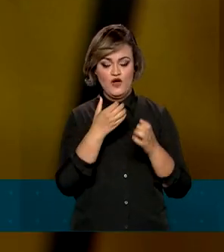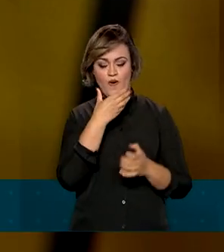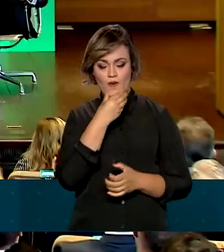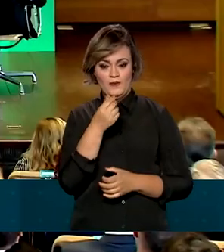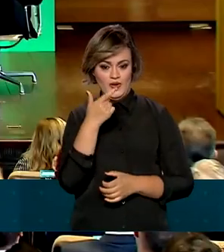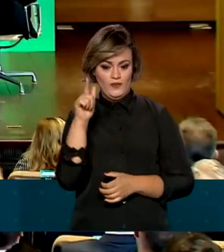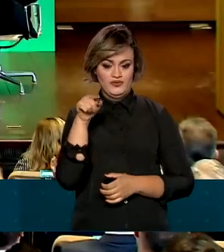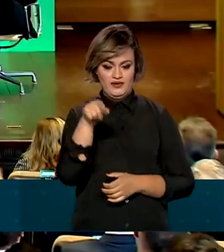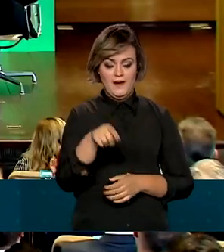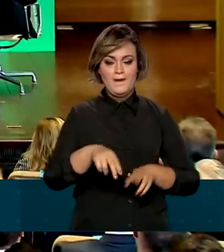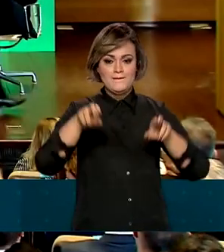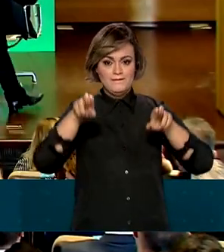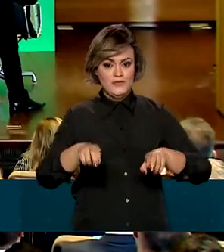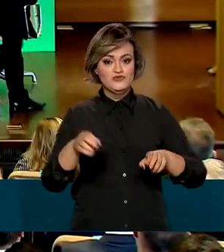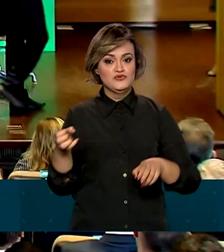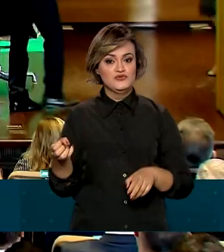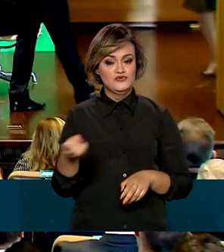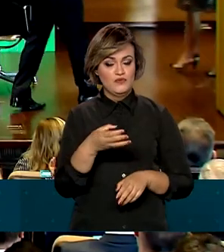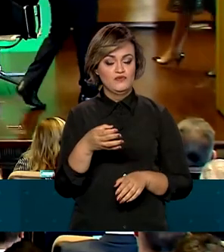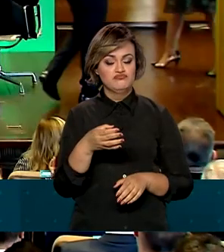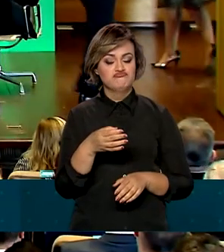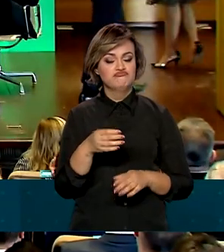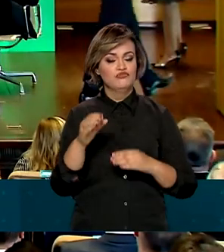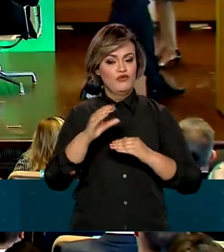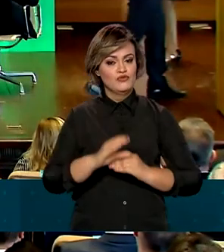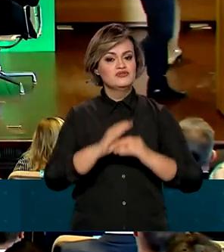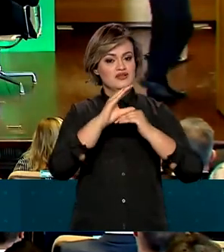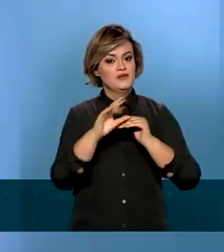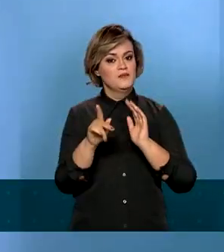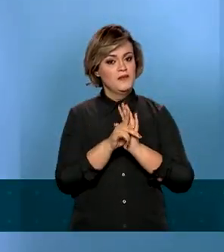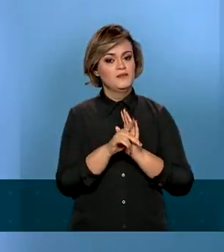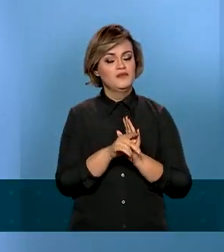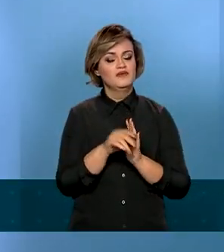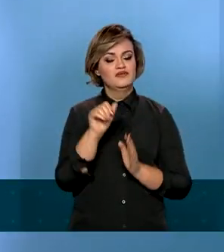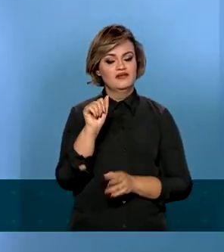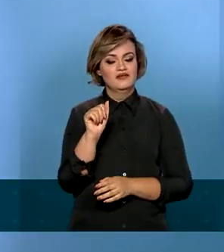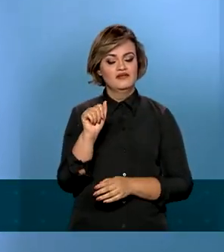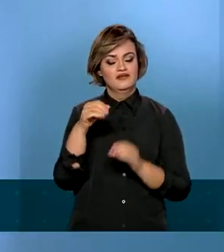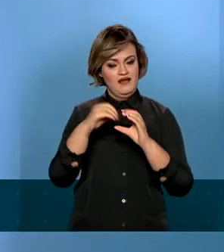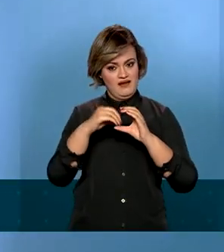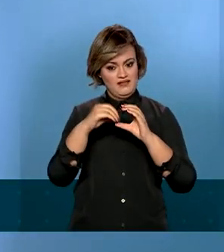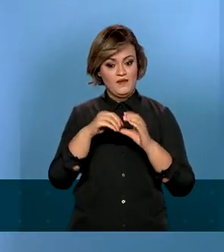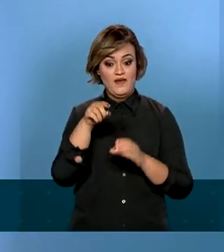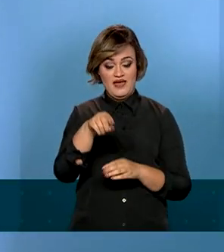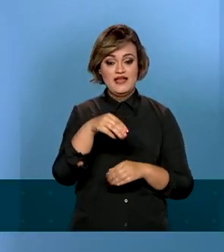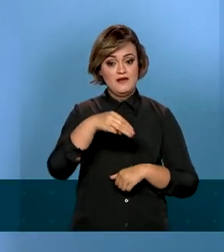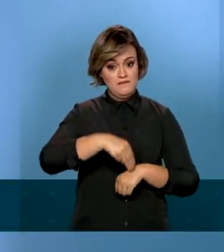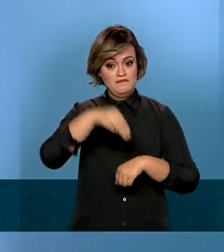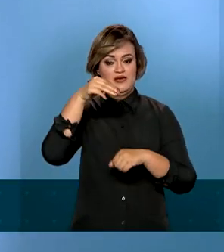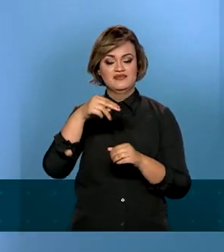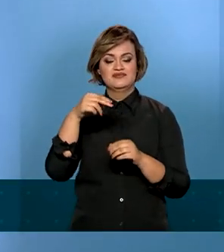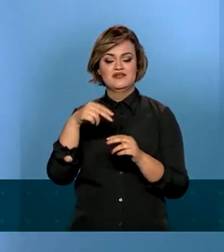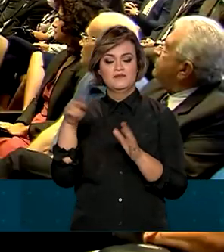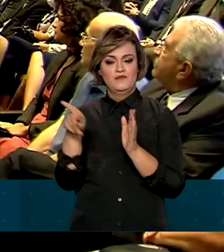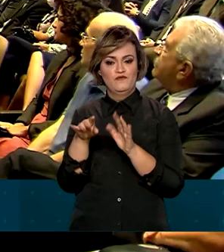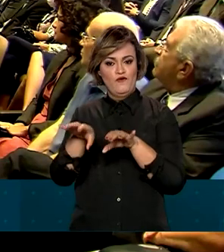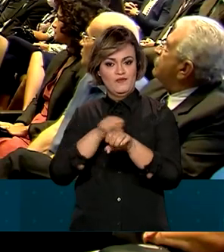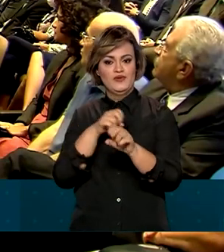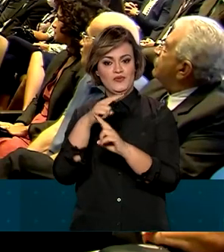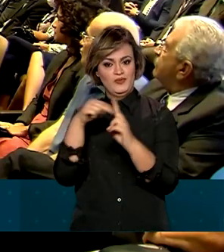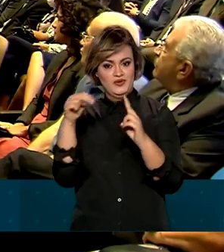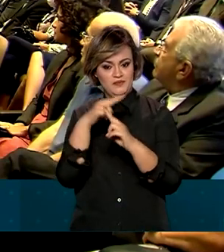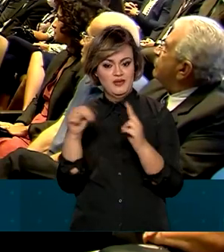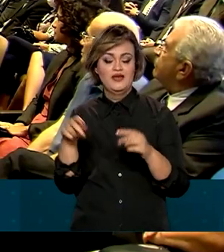Oliveira tomou posse como novo membro conselheiro da Anatel. Ele é mestre em Direito pela Universidade de Brasília e